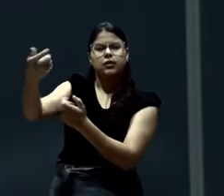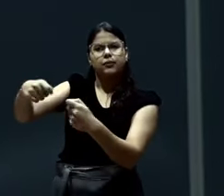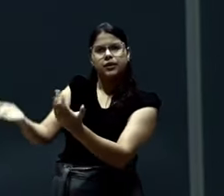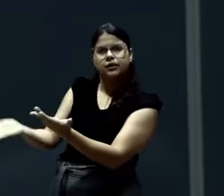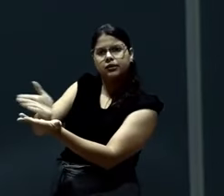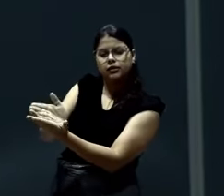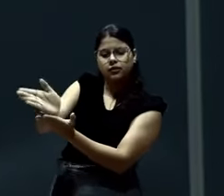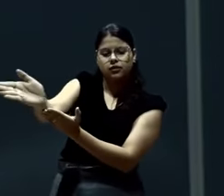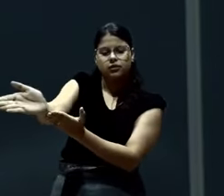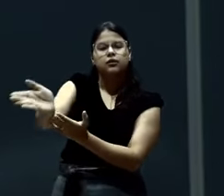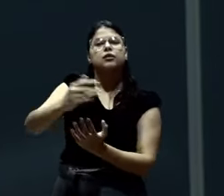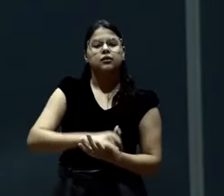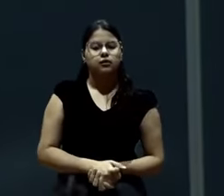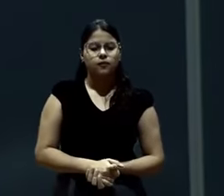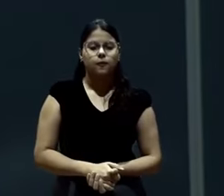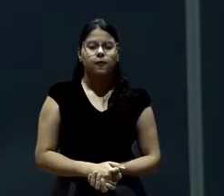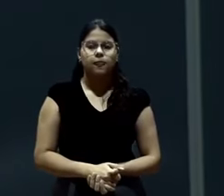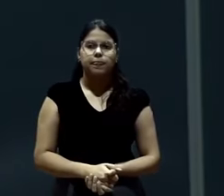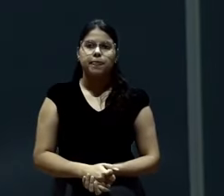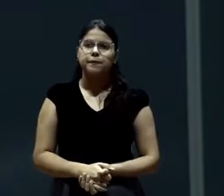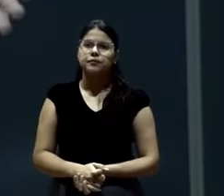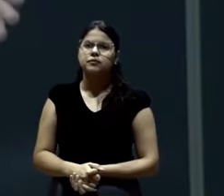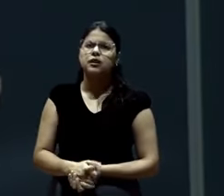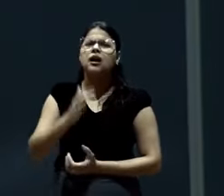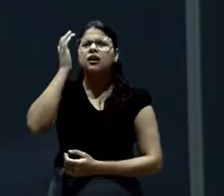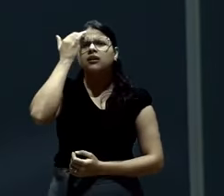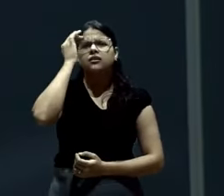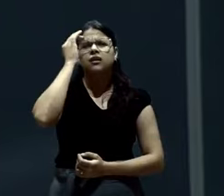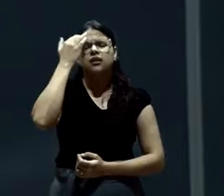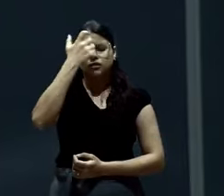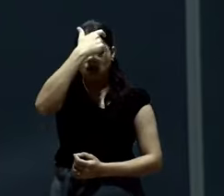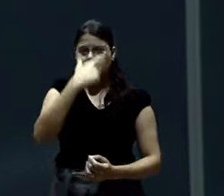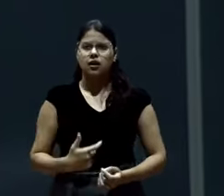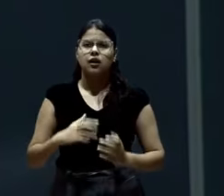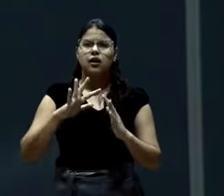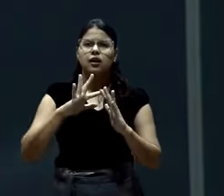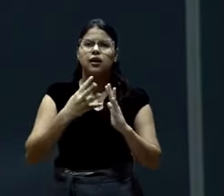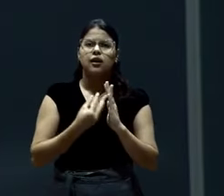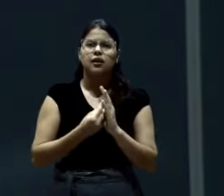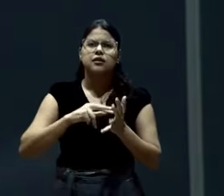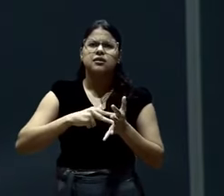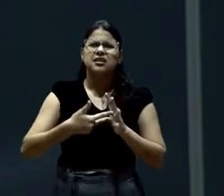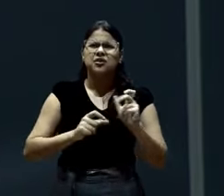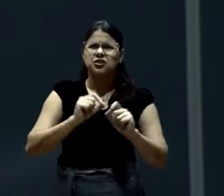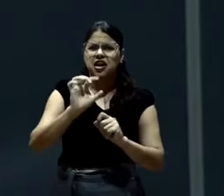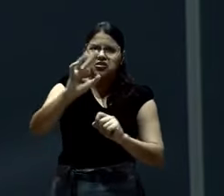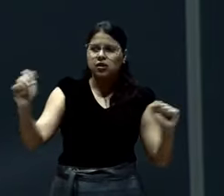entender o que é ser igreja. Não é só se ajuntar.